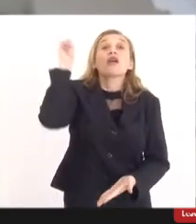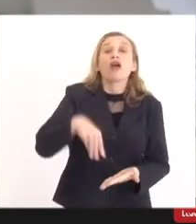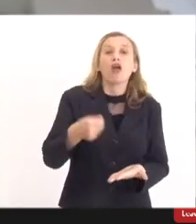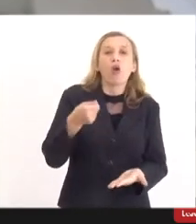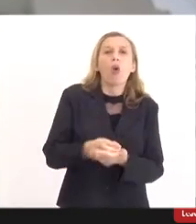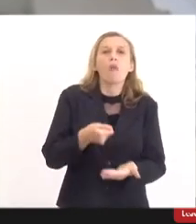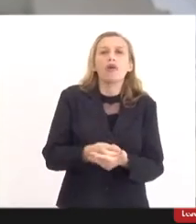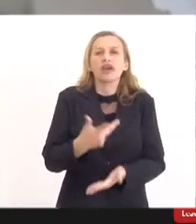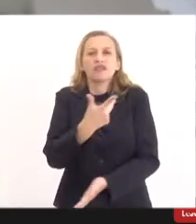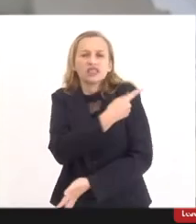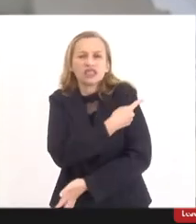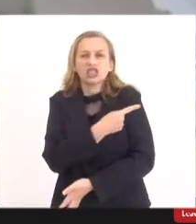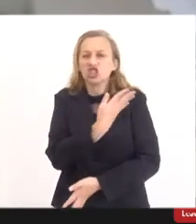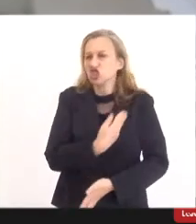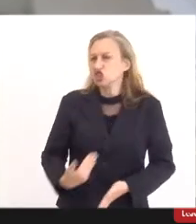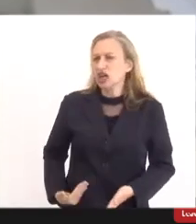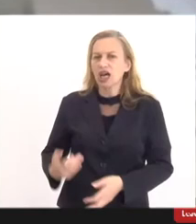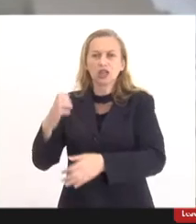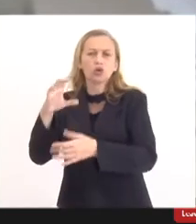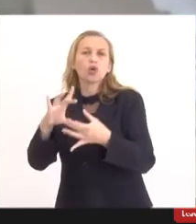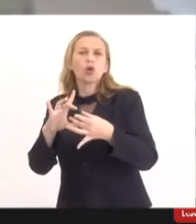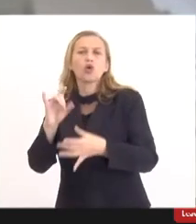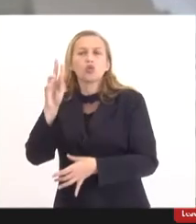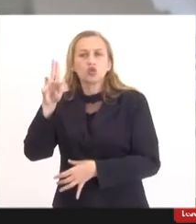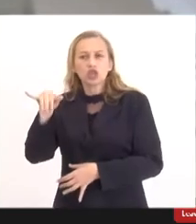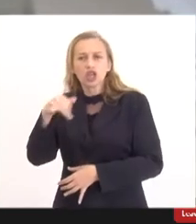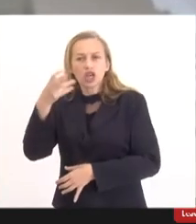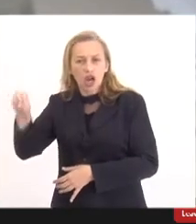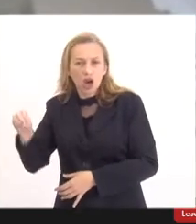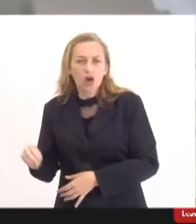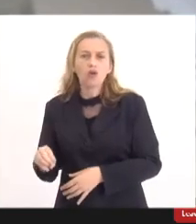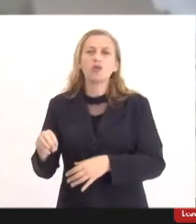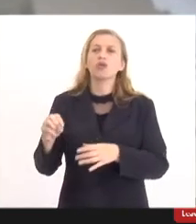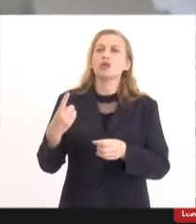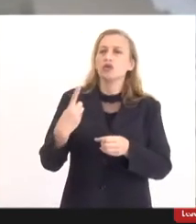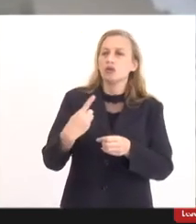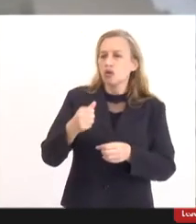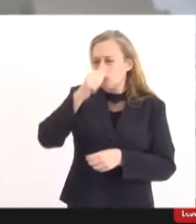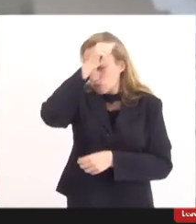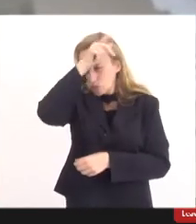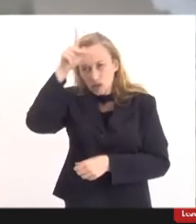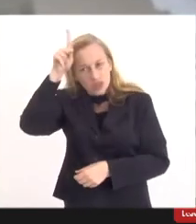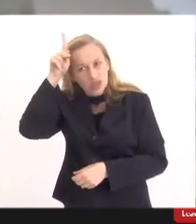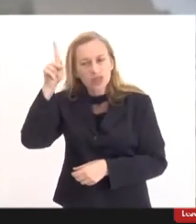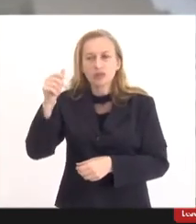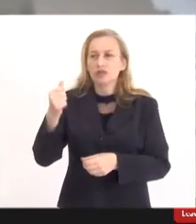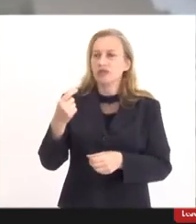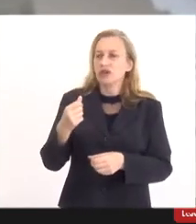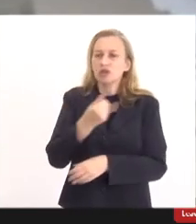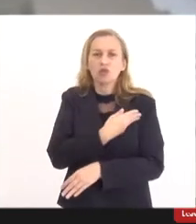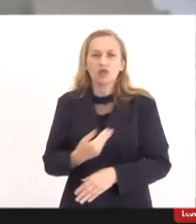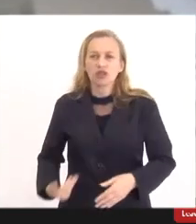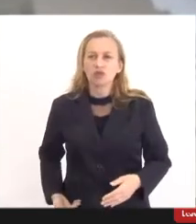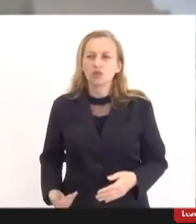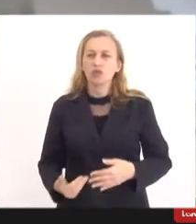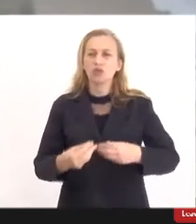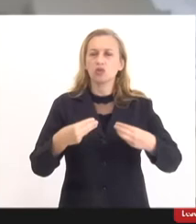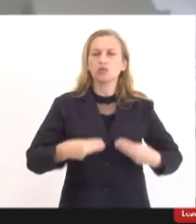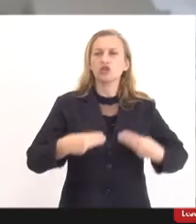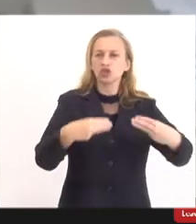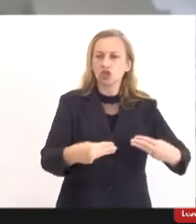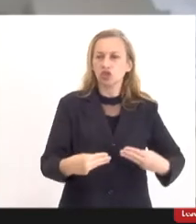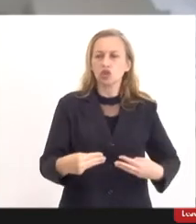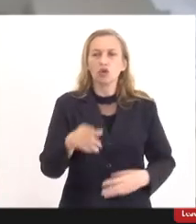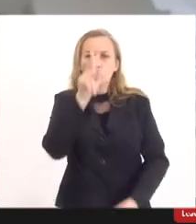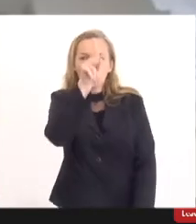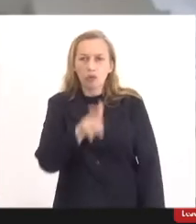quem obriga o Estado, União, o Município, o agente público, diretor da escola, o prefeito, o governador, o ministro, o padre,